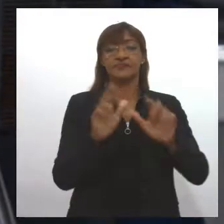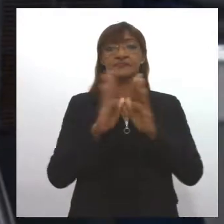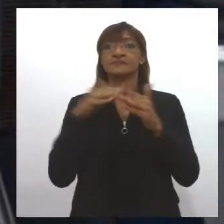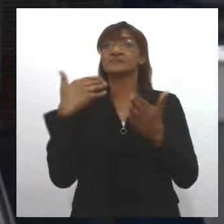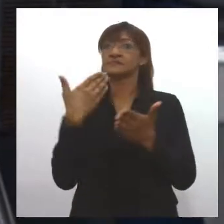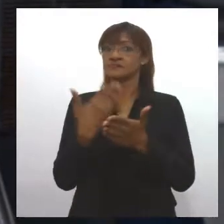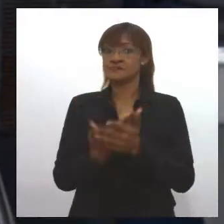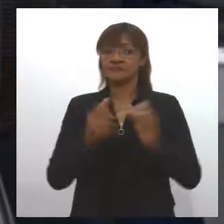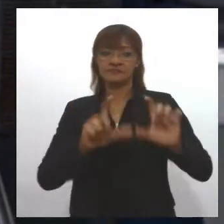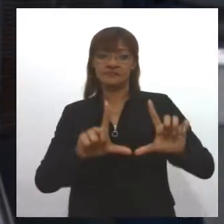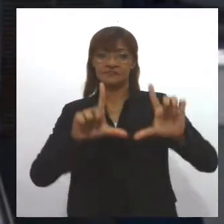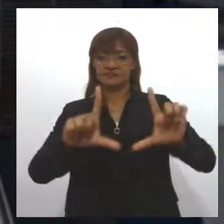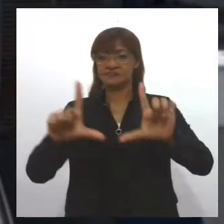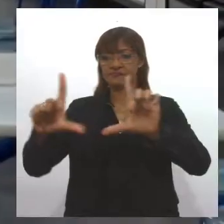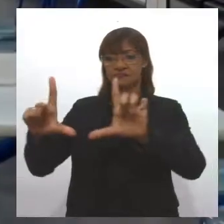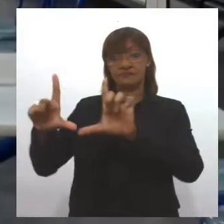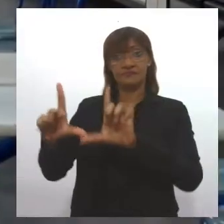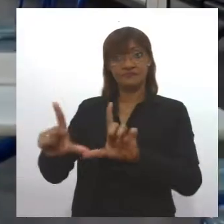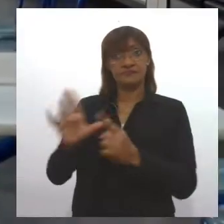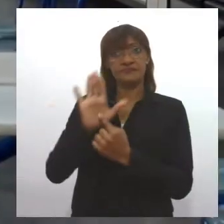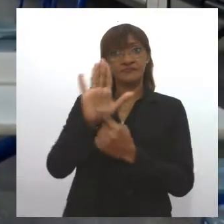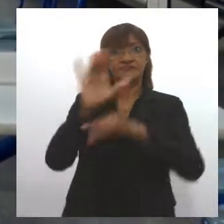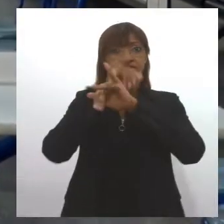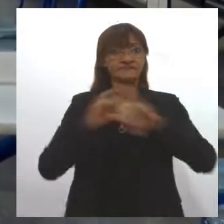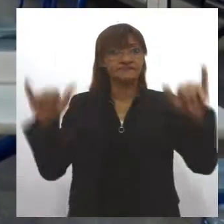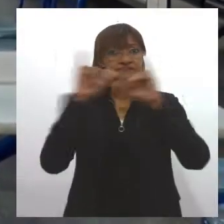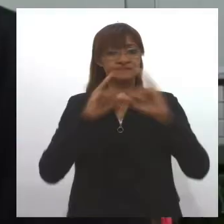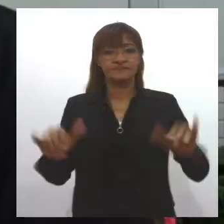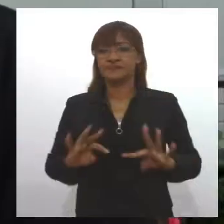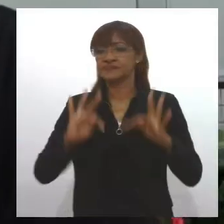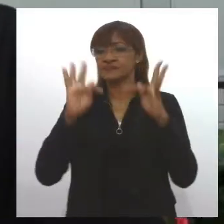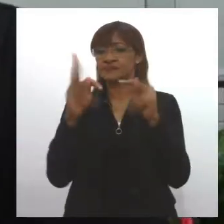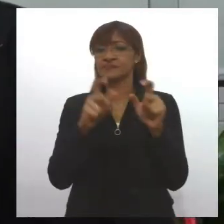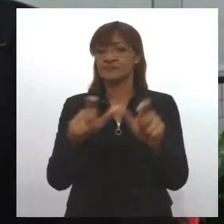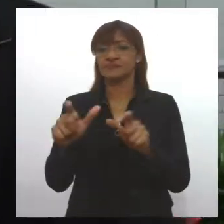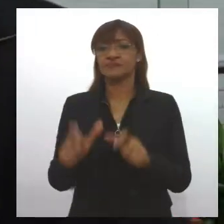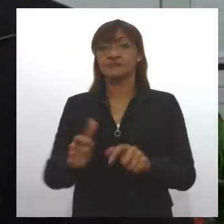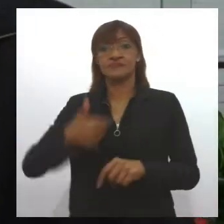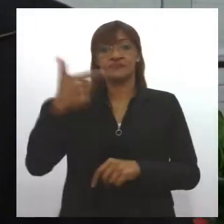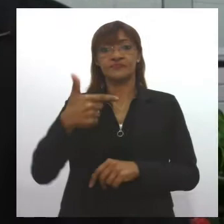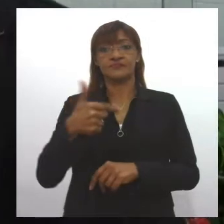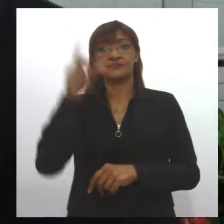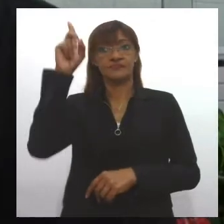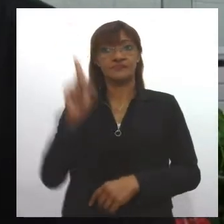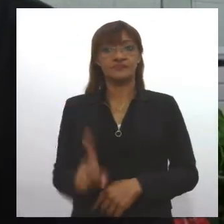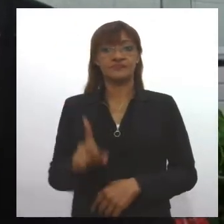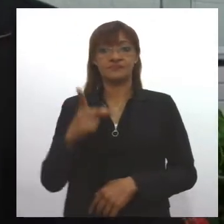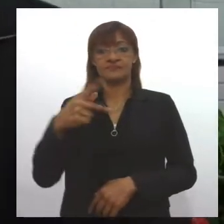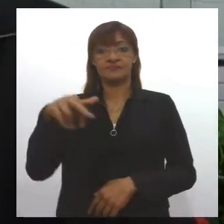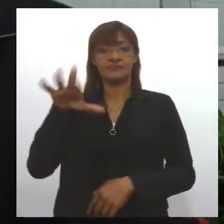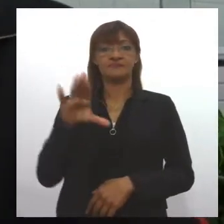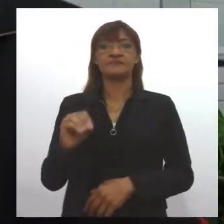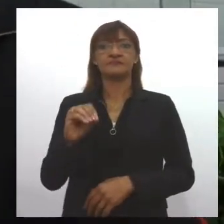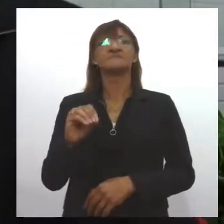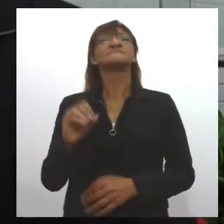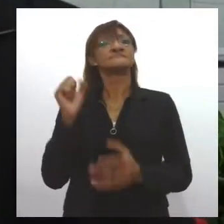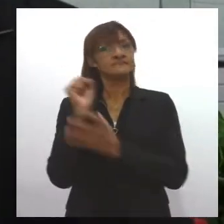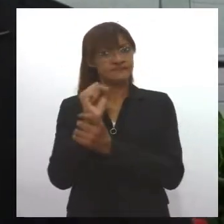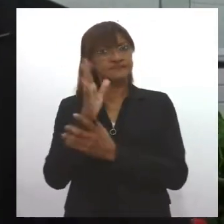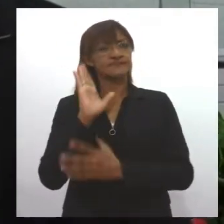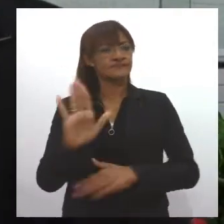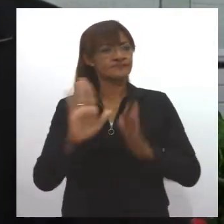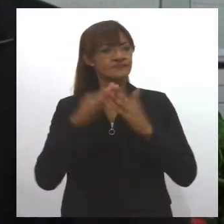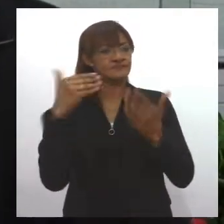cartazes informativos foram espalhados. O vice-diretor, Paulo Mesquita, garante que a escola está